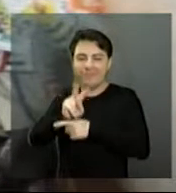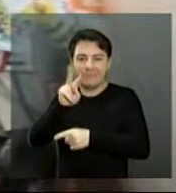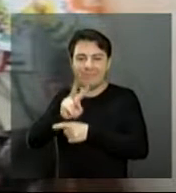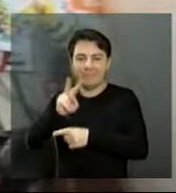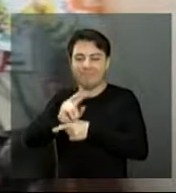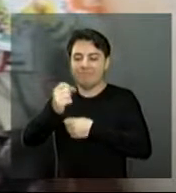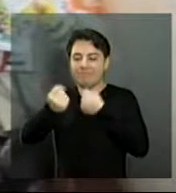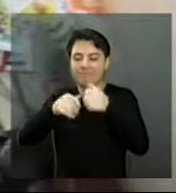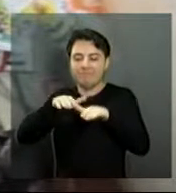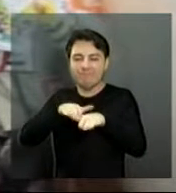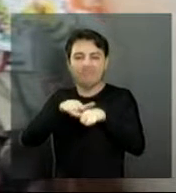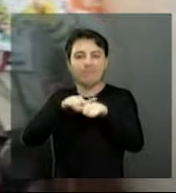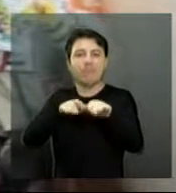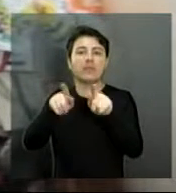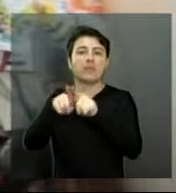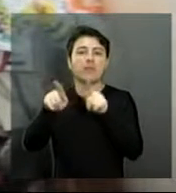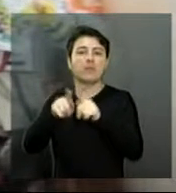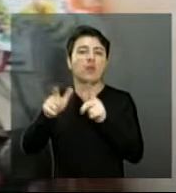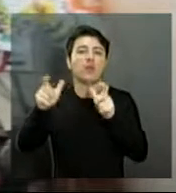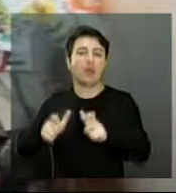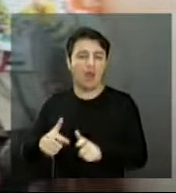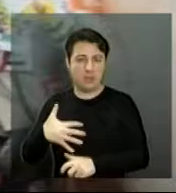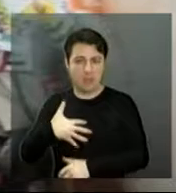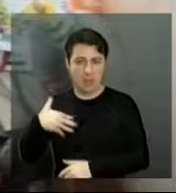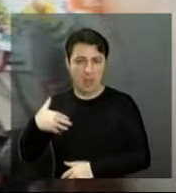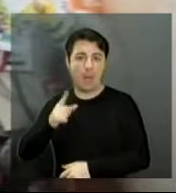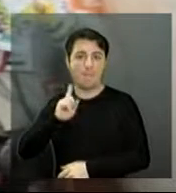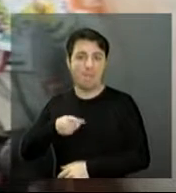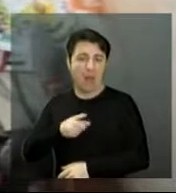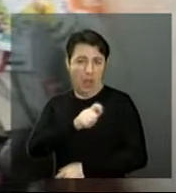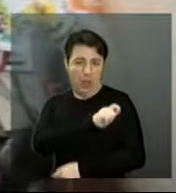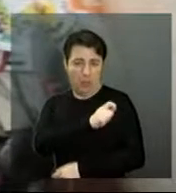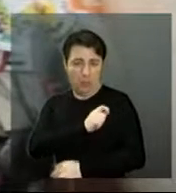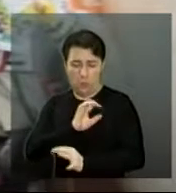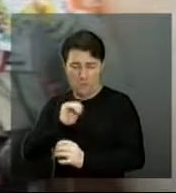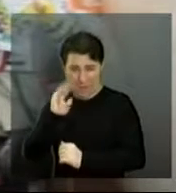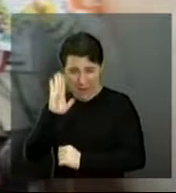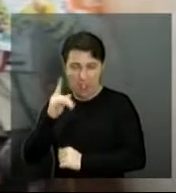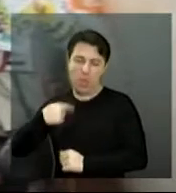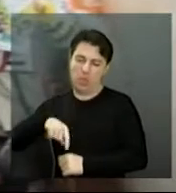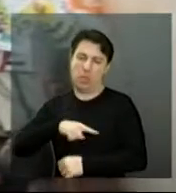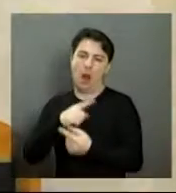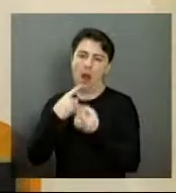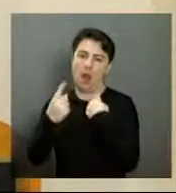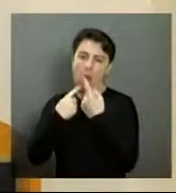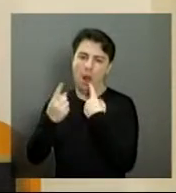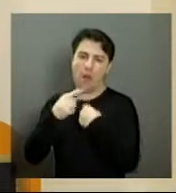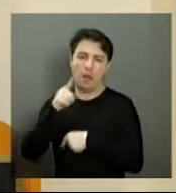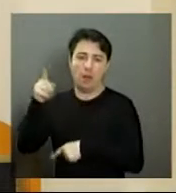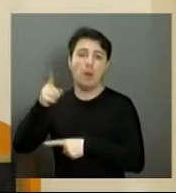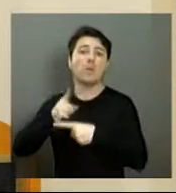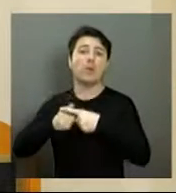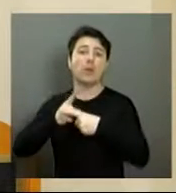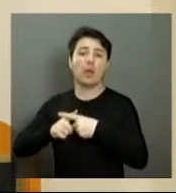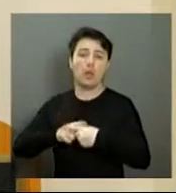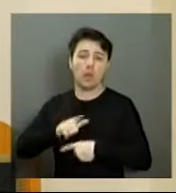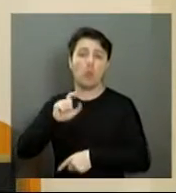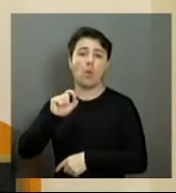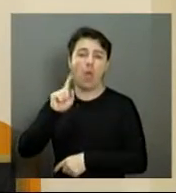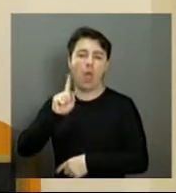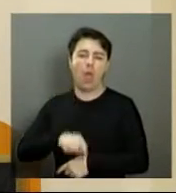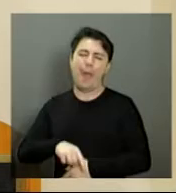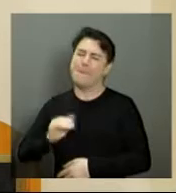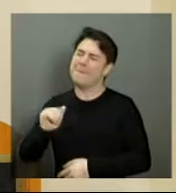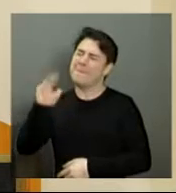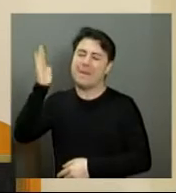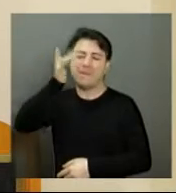Dialogamos também, no Senai, com mais de mil alunos. Nós conversamos sobre a segurança no trânsito, porque, infelizmente, as maiores vítimas